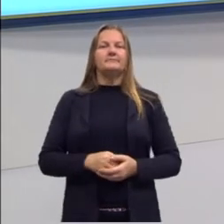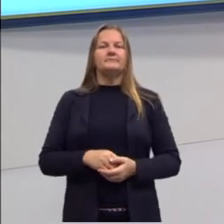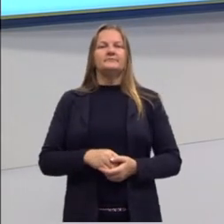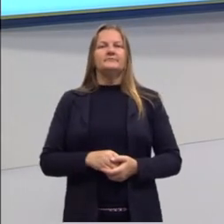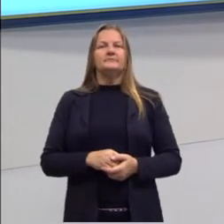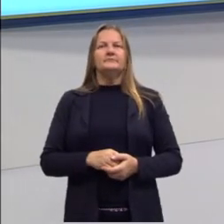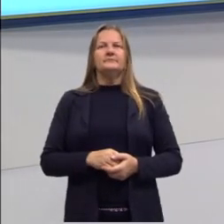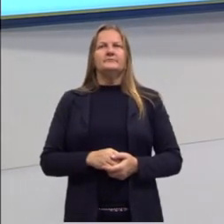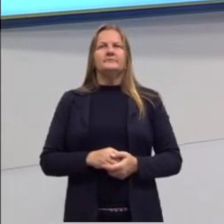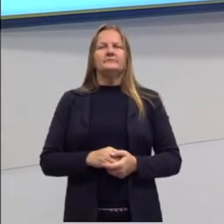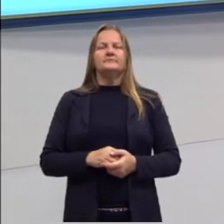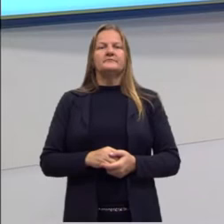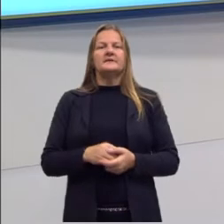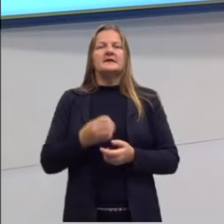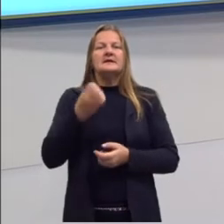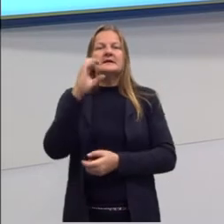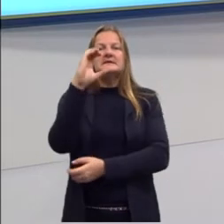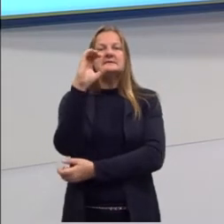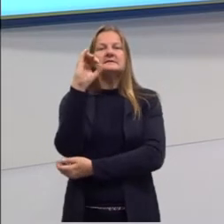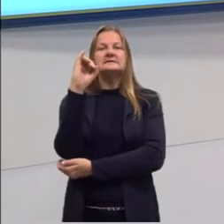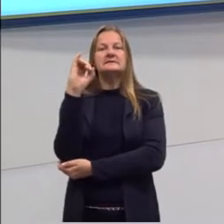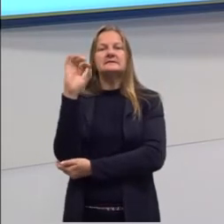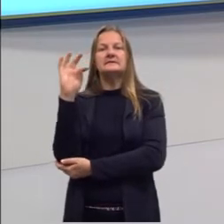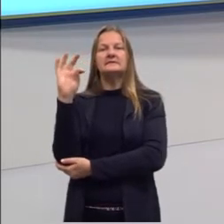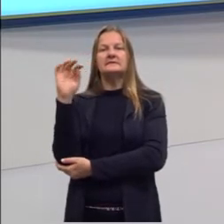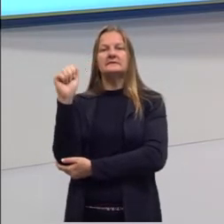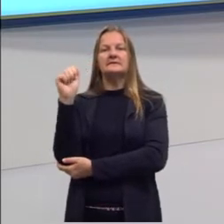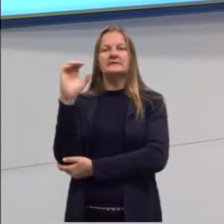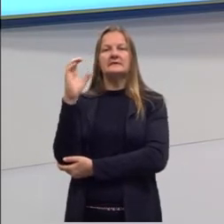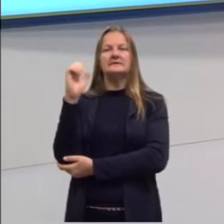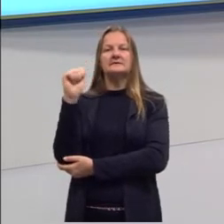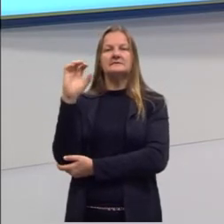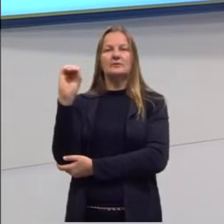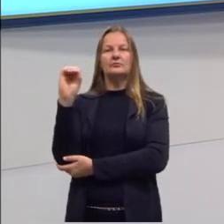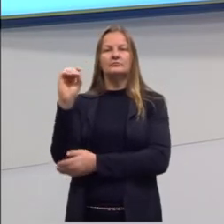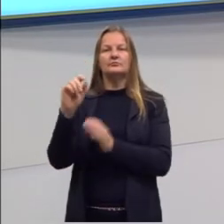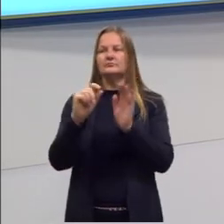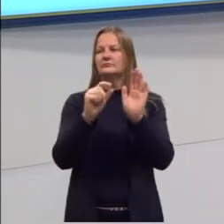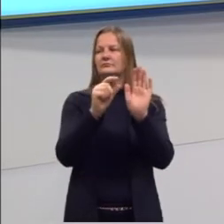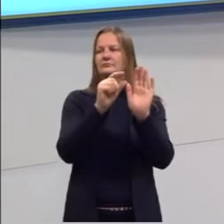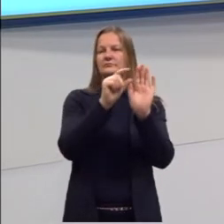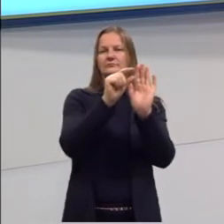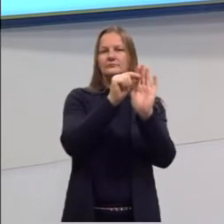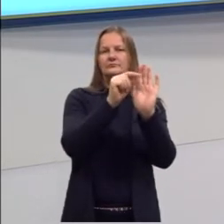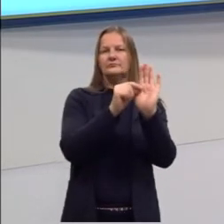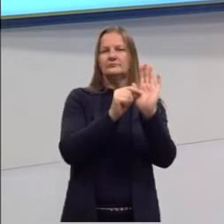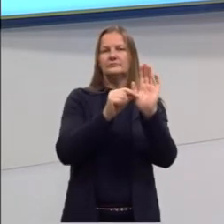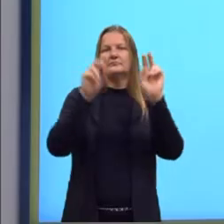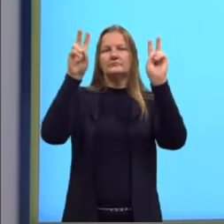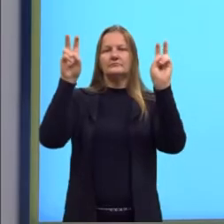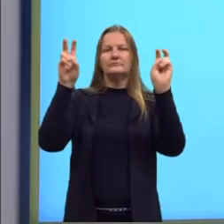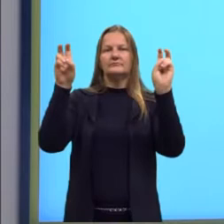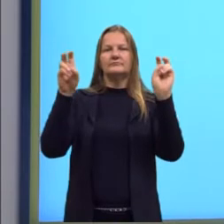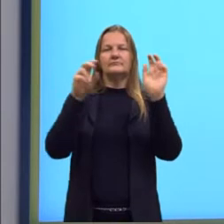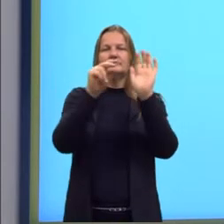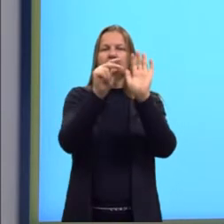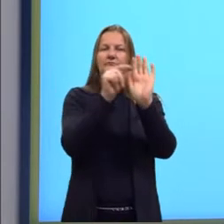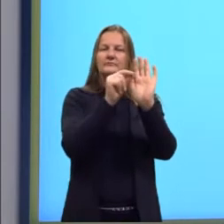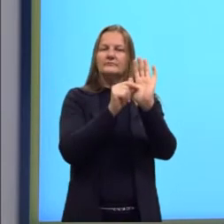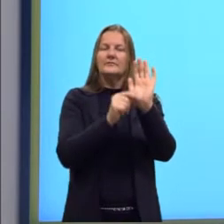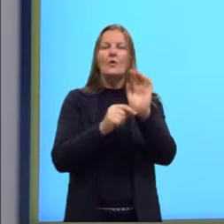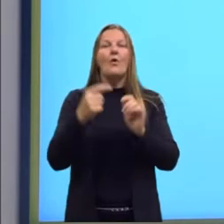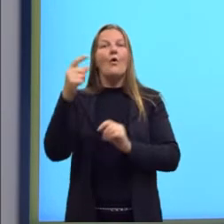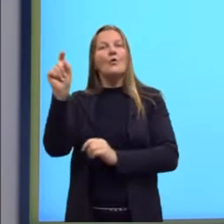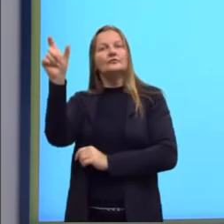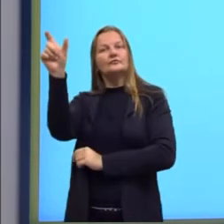chama de citação. O que é a citação? Ela vai acontecer quando as ideias de